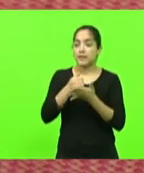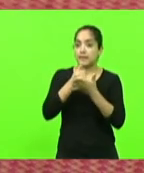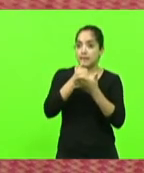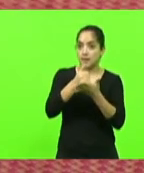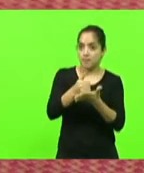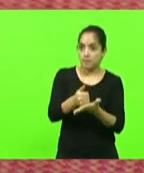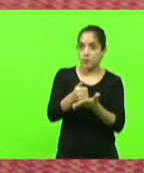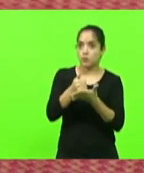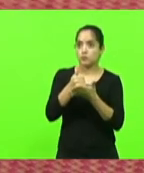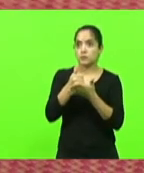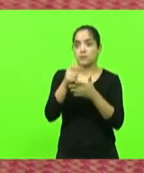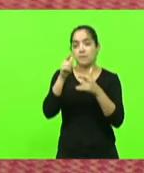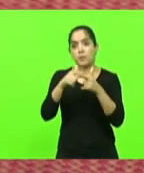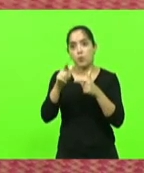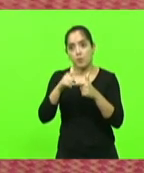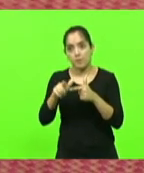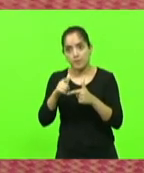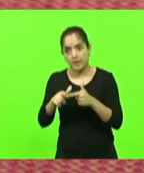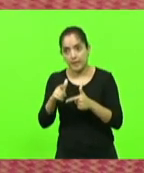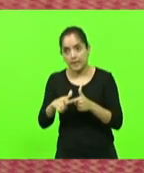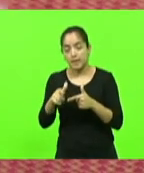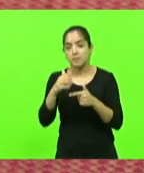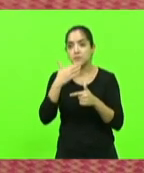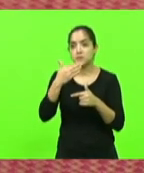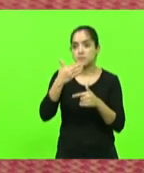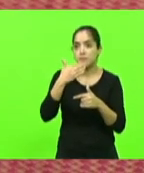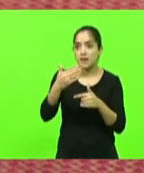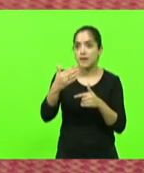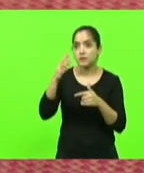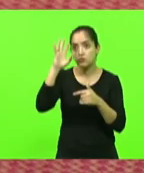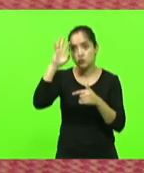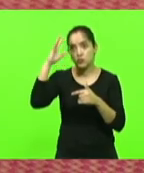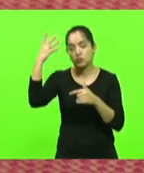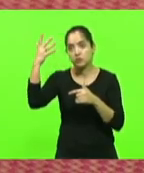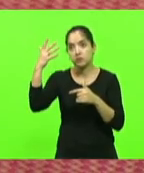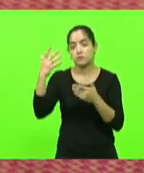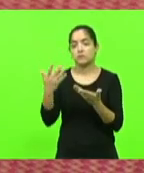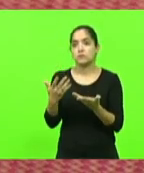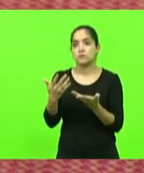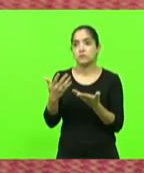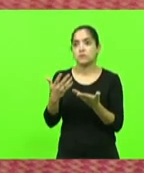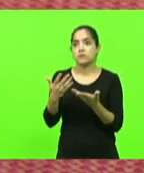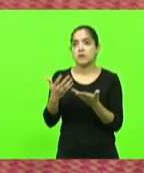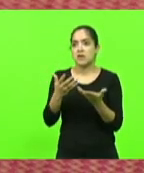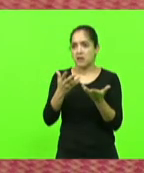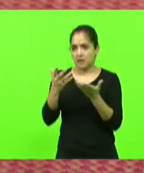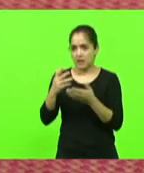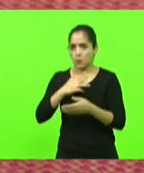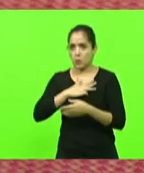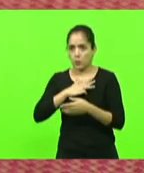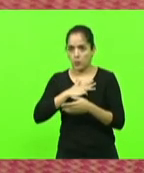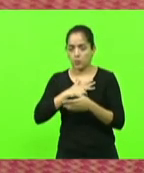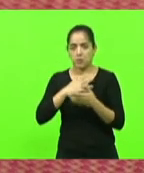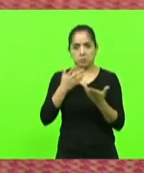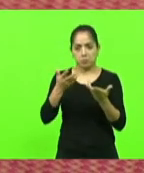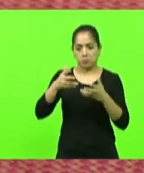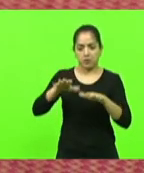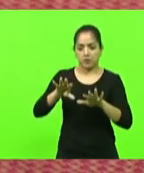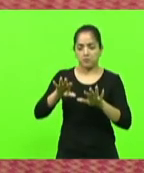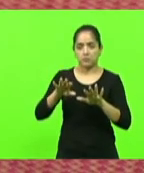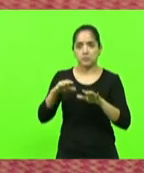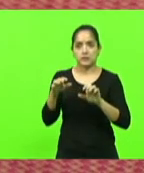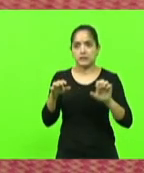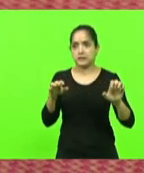problemas pede soluções ah então se quer o Lula eu não quero o Lula eu não quero a esquerda